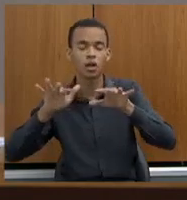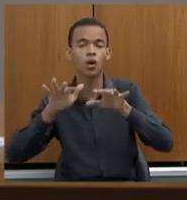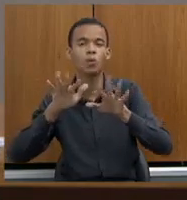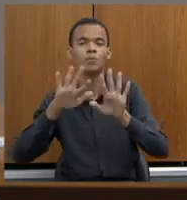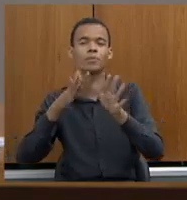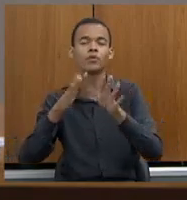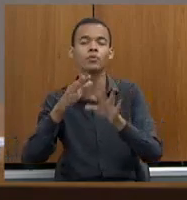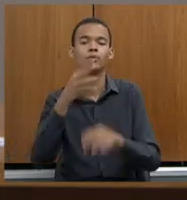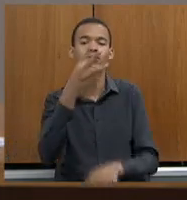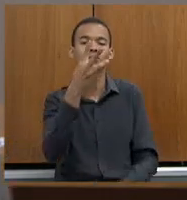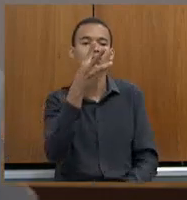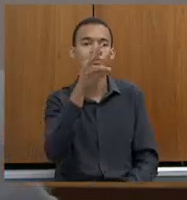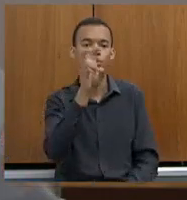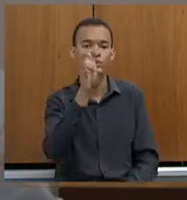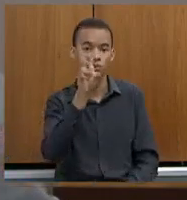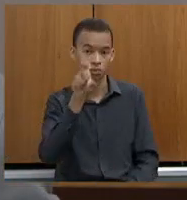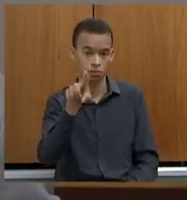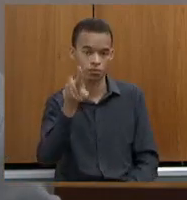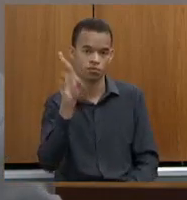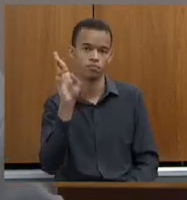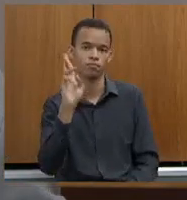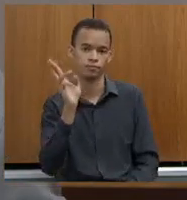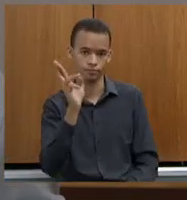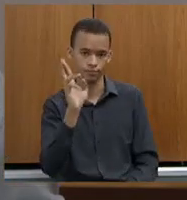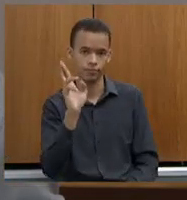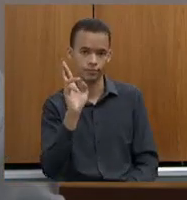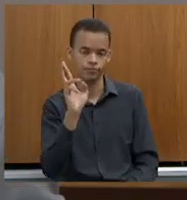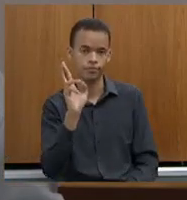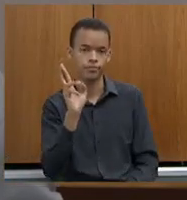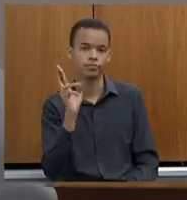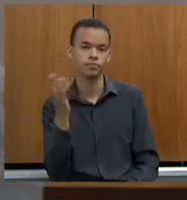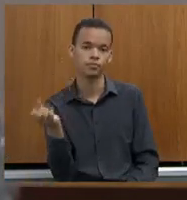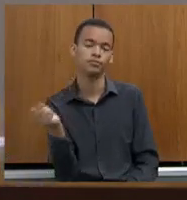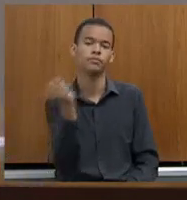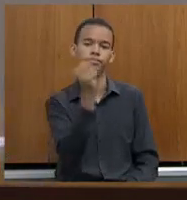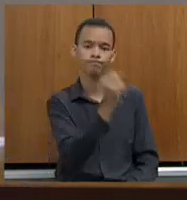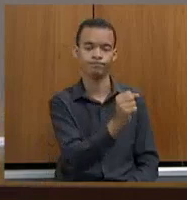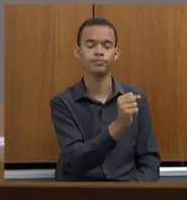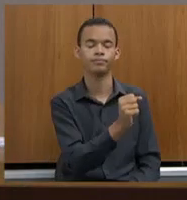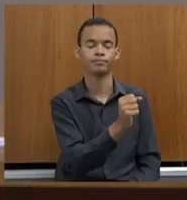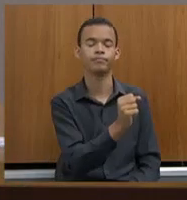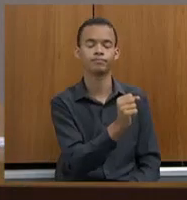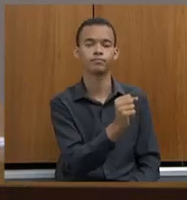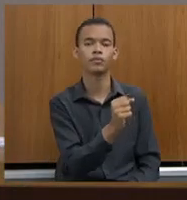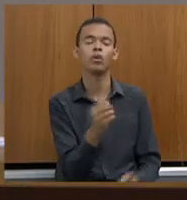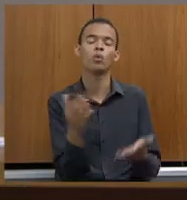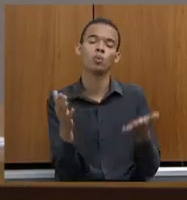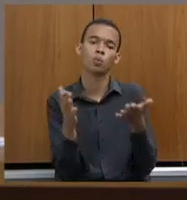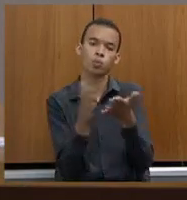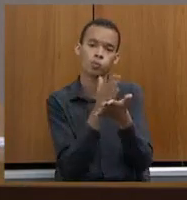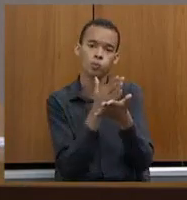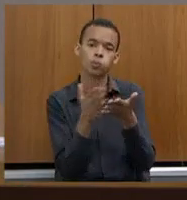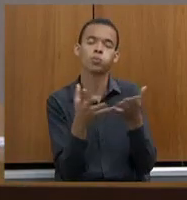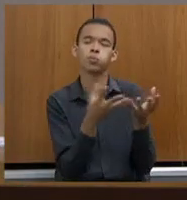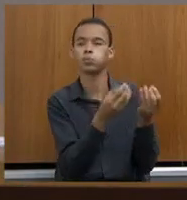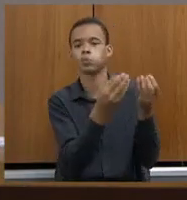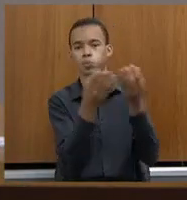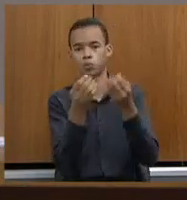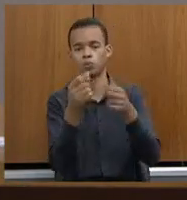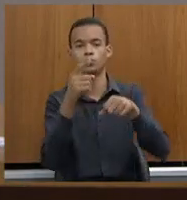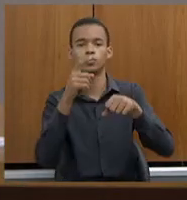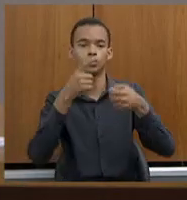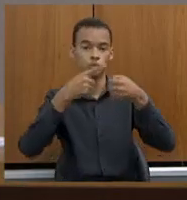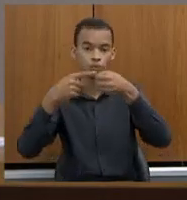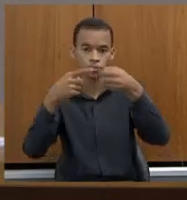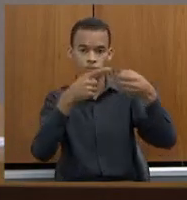e tem vários municípios que nos procuram e a gente leva isso adiante e a solução ela é real, ela é concreta, a gente